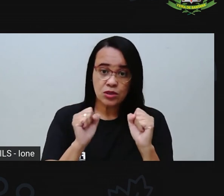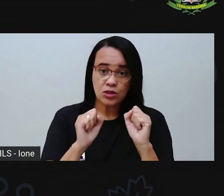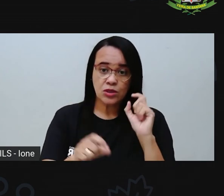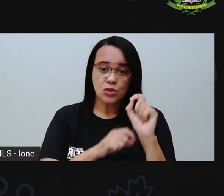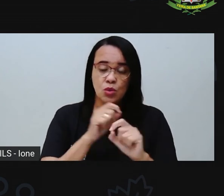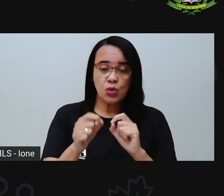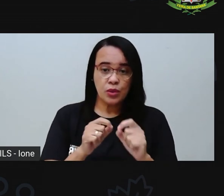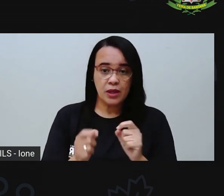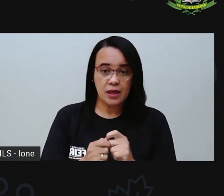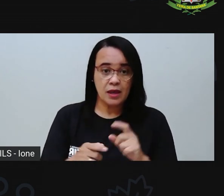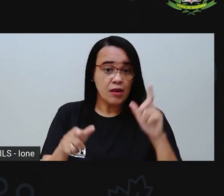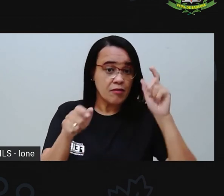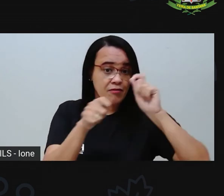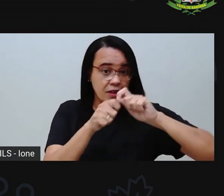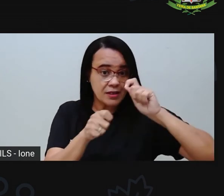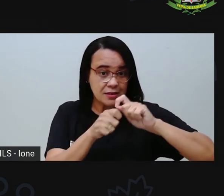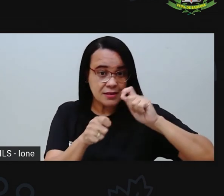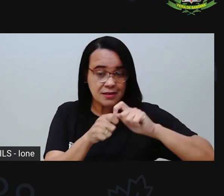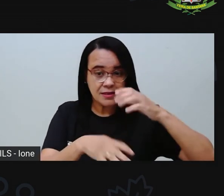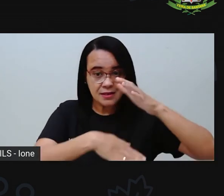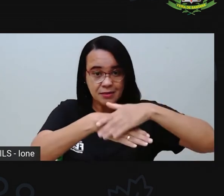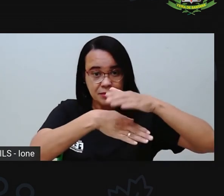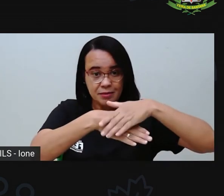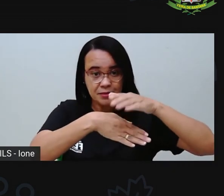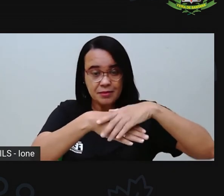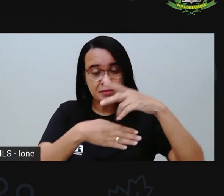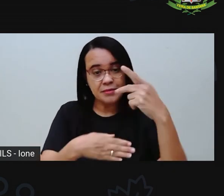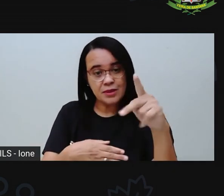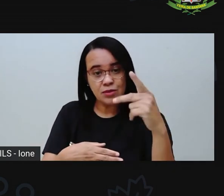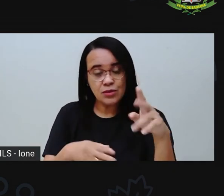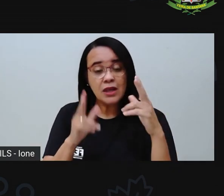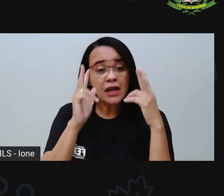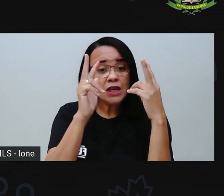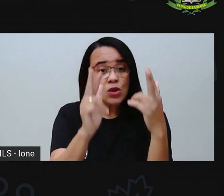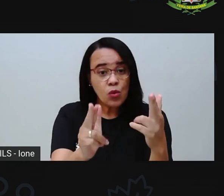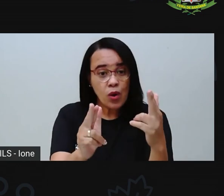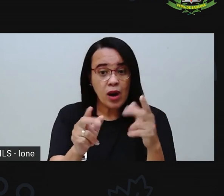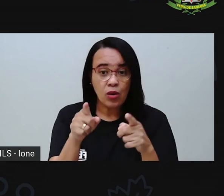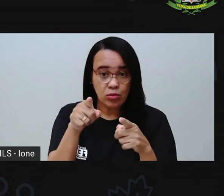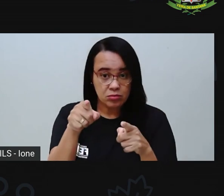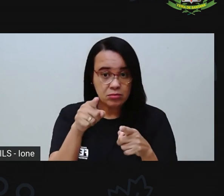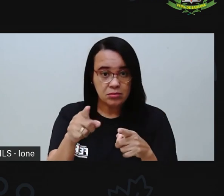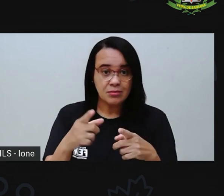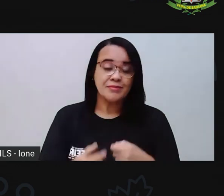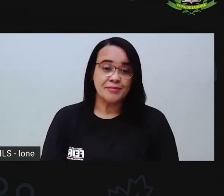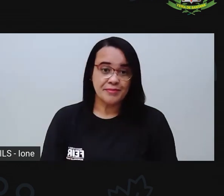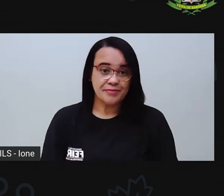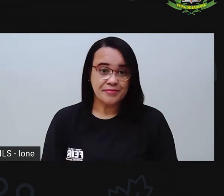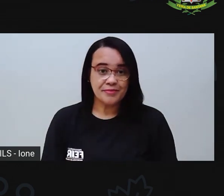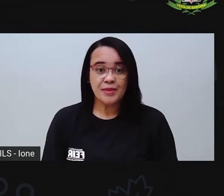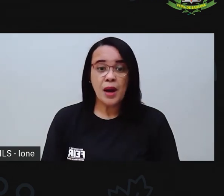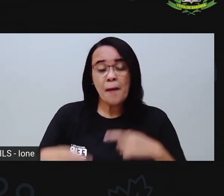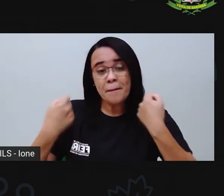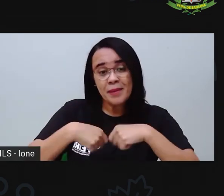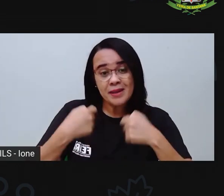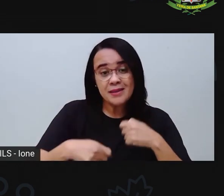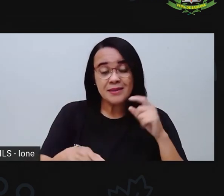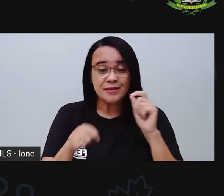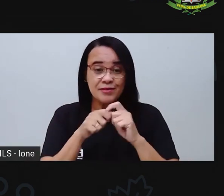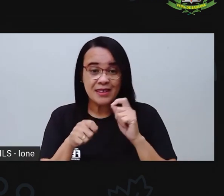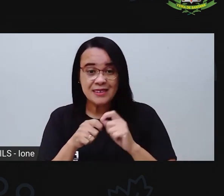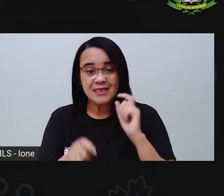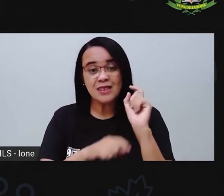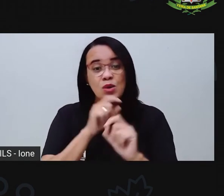construir cartõezinhos, ó, com as ações que vocês precisam fazer naquele dia. Então, vocês podem ou